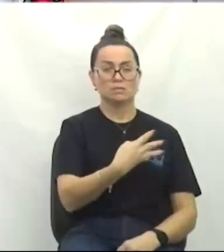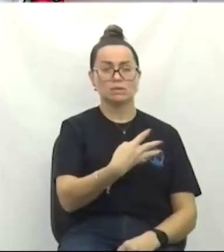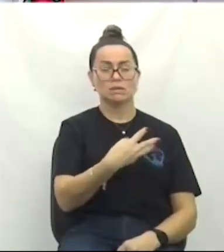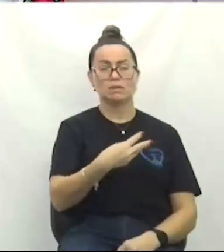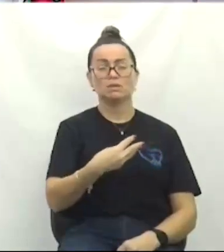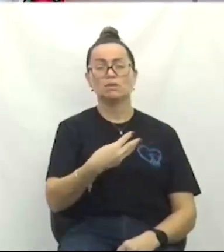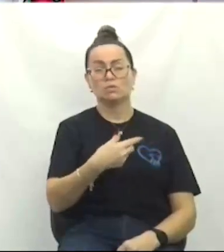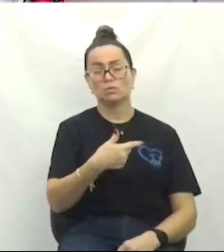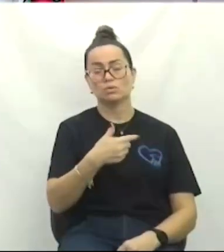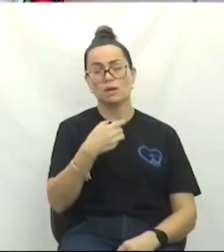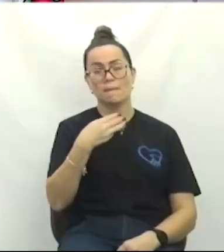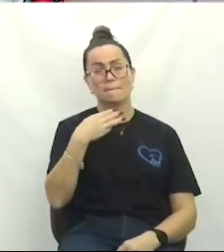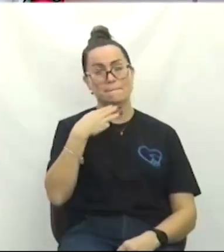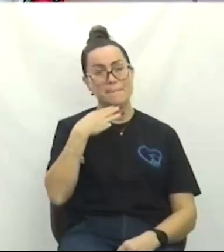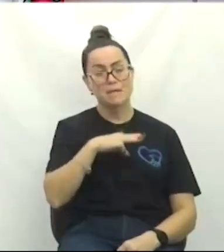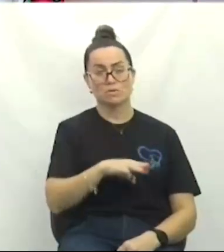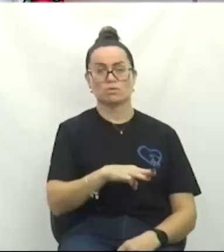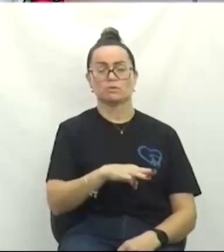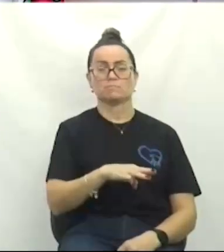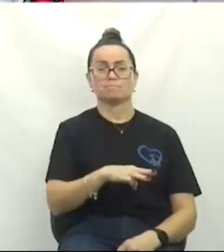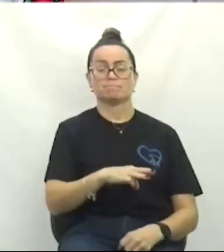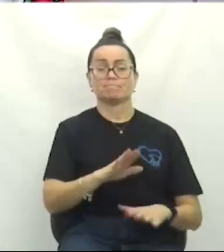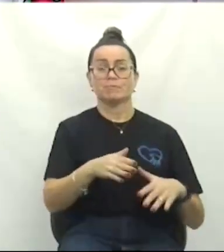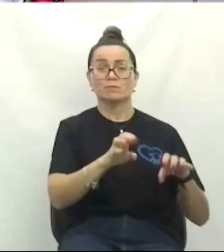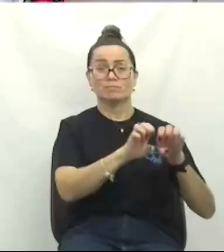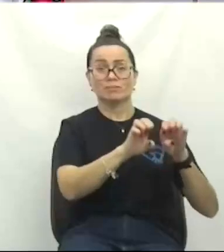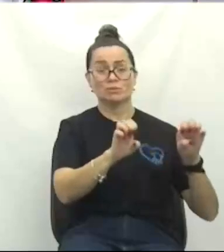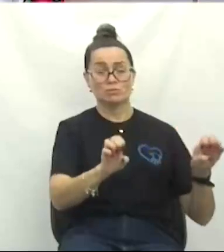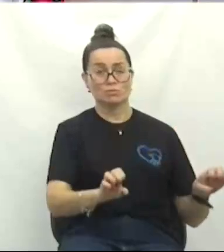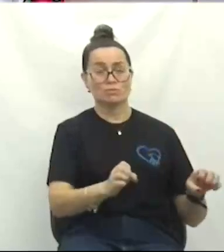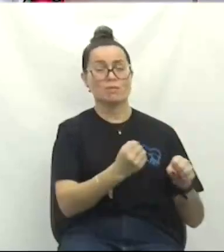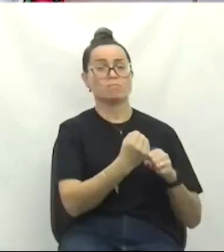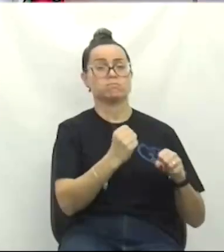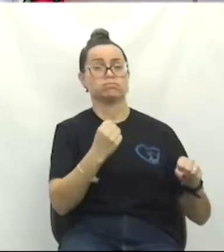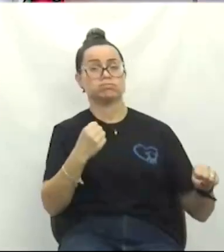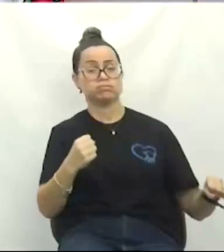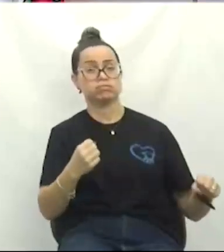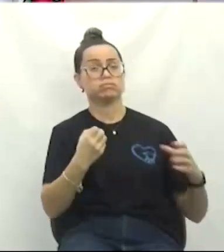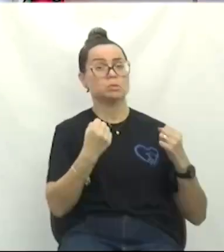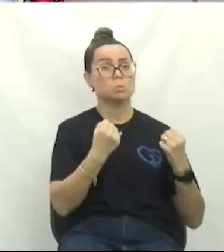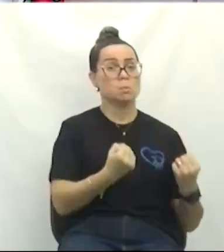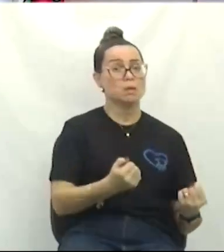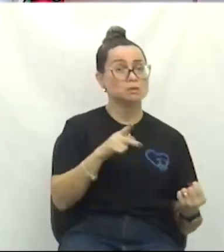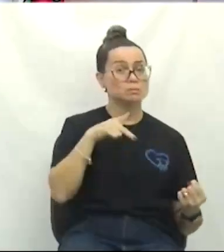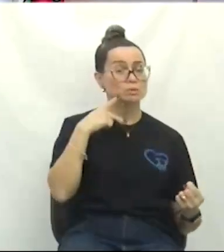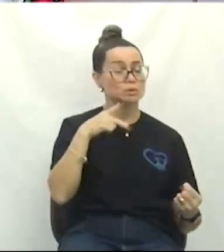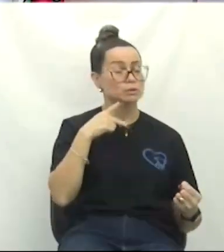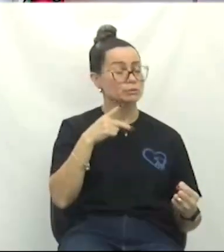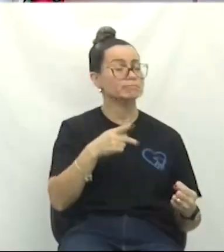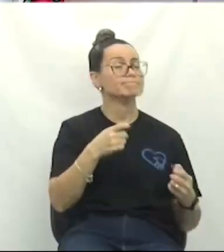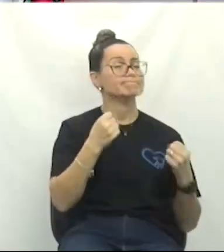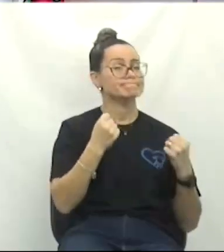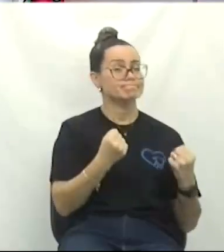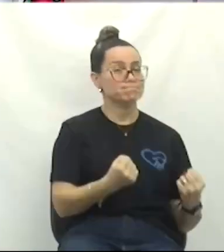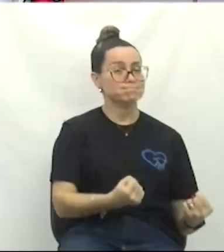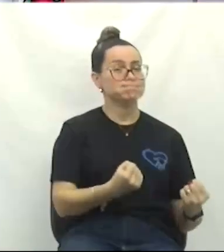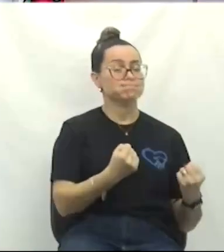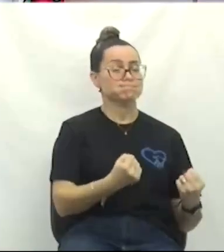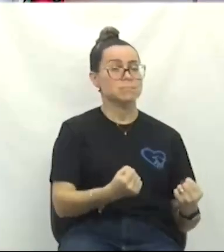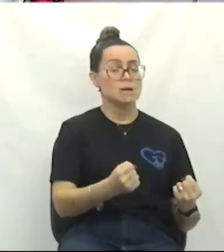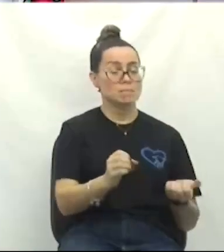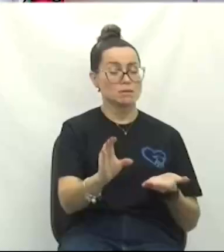secretário de Infraestrutura e um peso político bem maior, vereador Tita, para conquistar esse recurso.